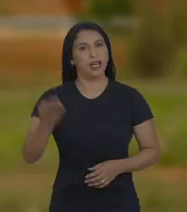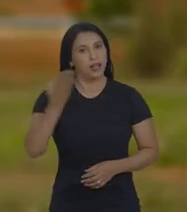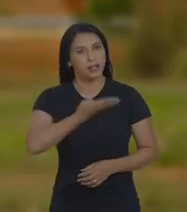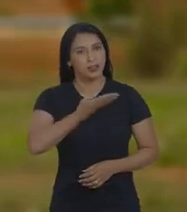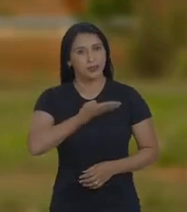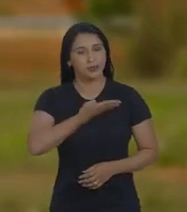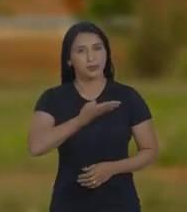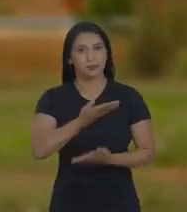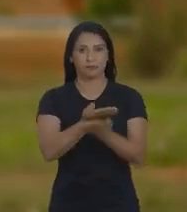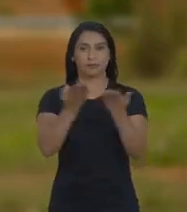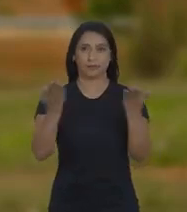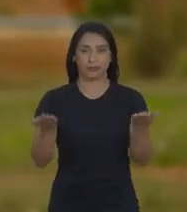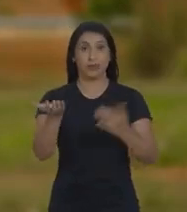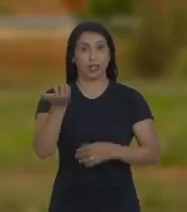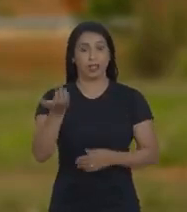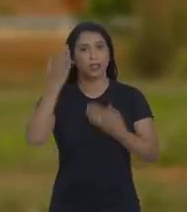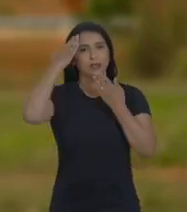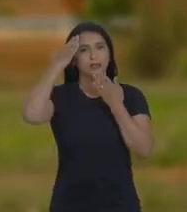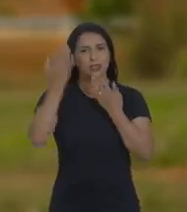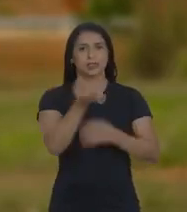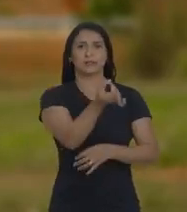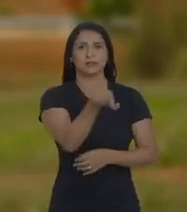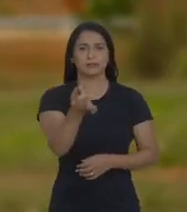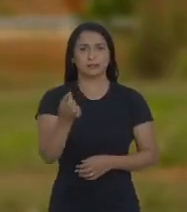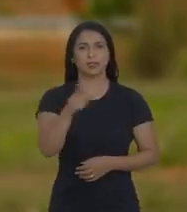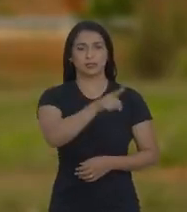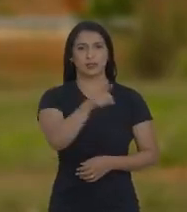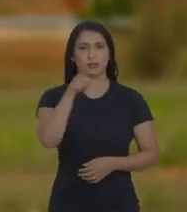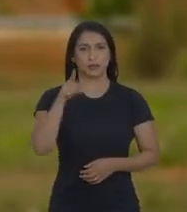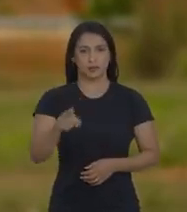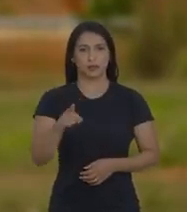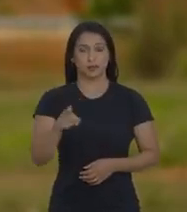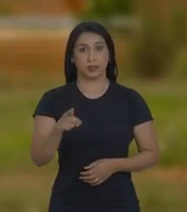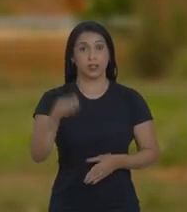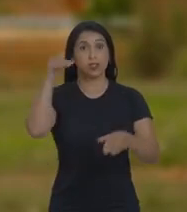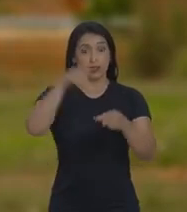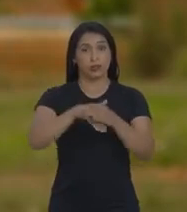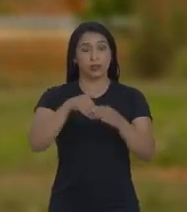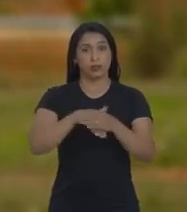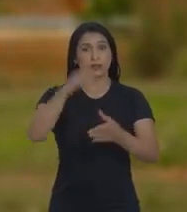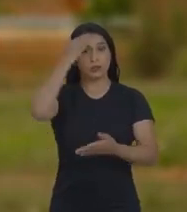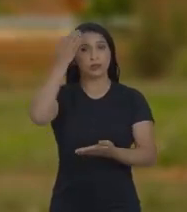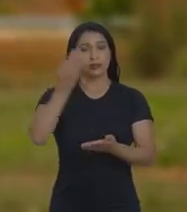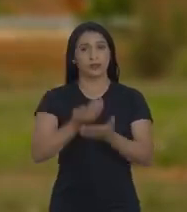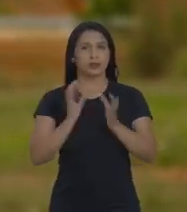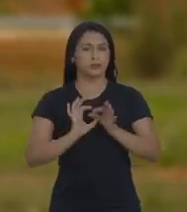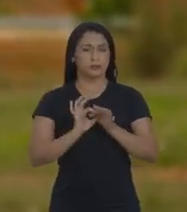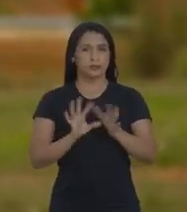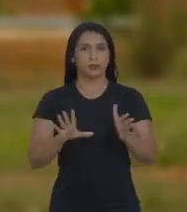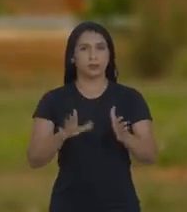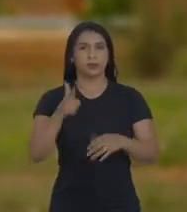Amigas e amigos, quero agradecer a cada uma e cada um de vocês que, com seus votos de confiança, me